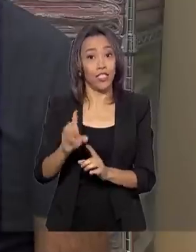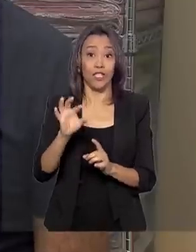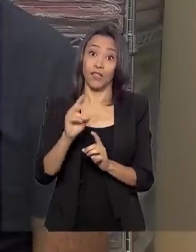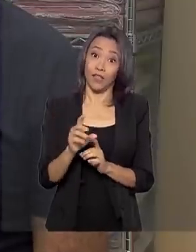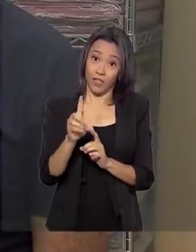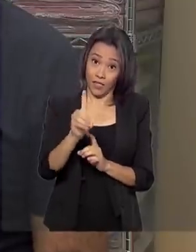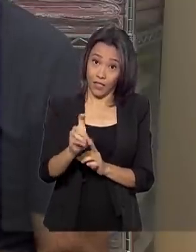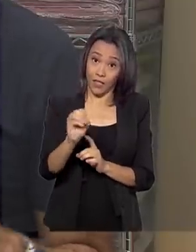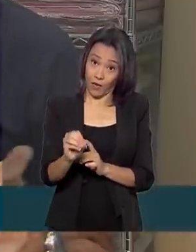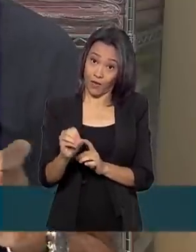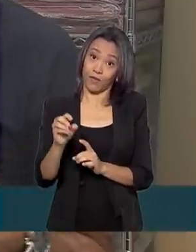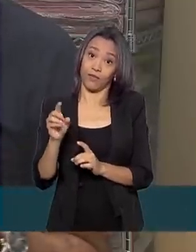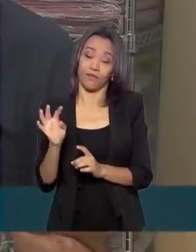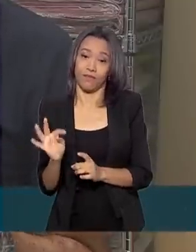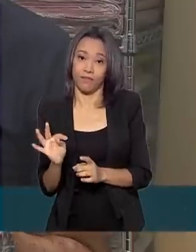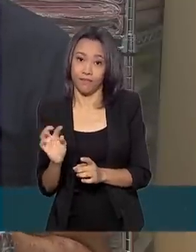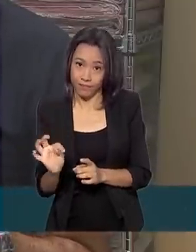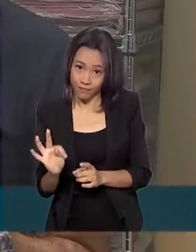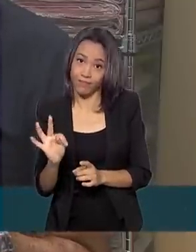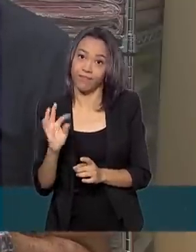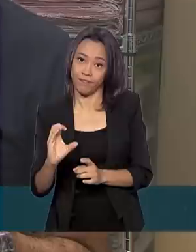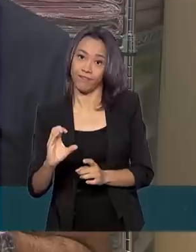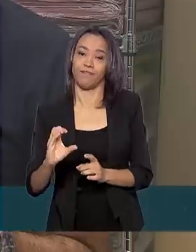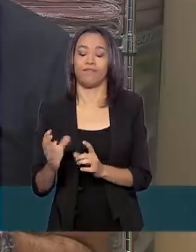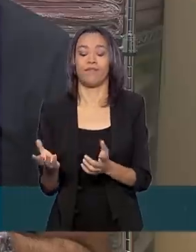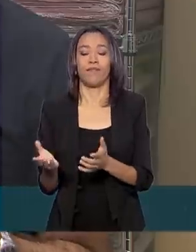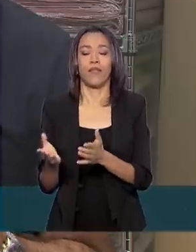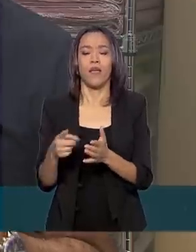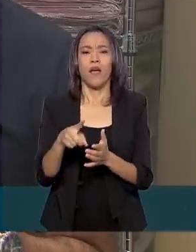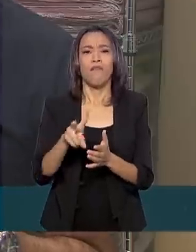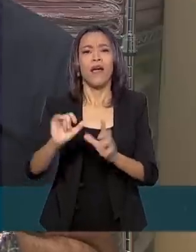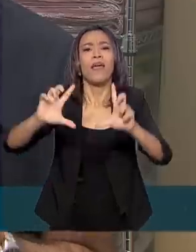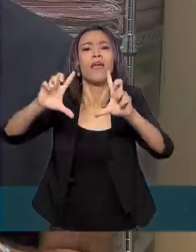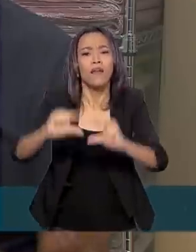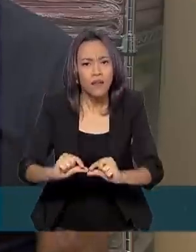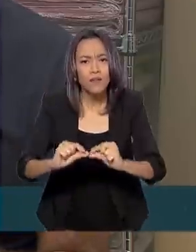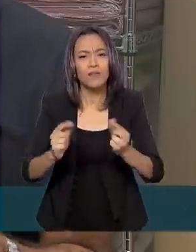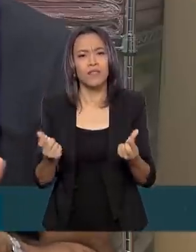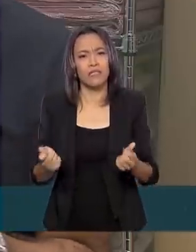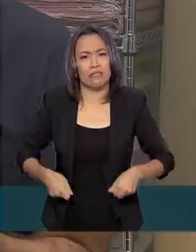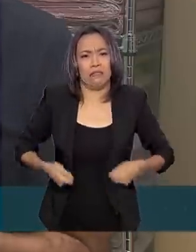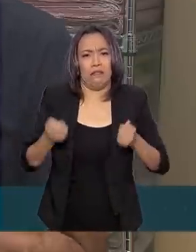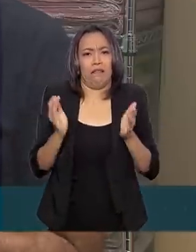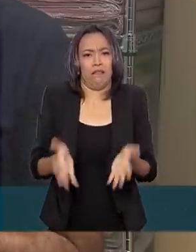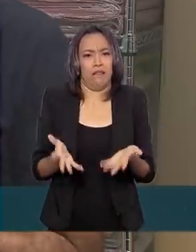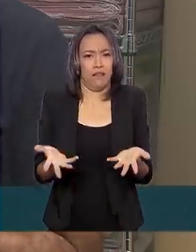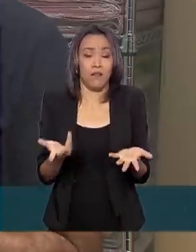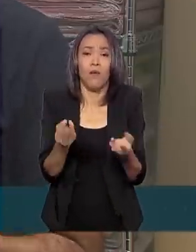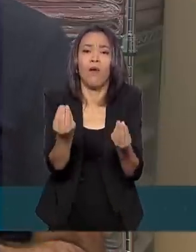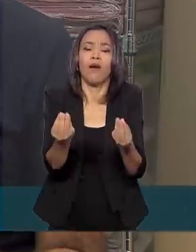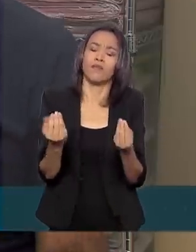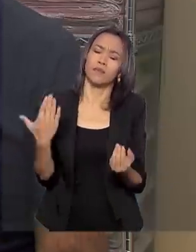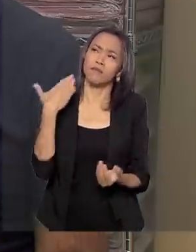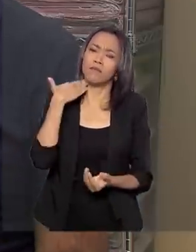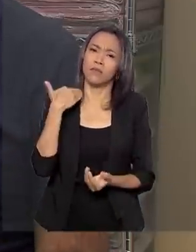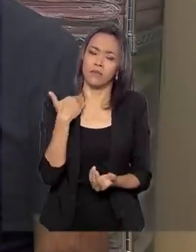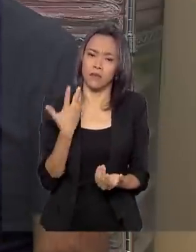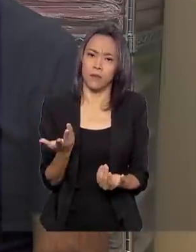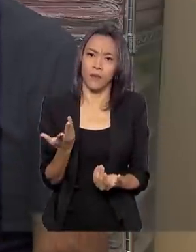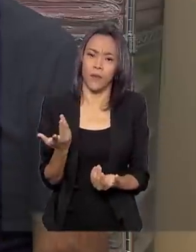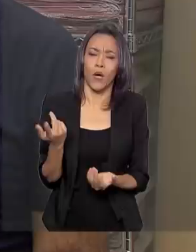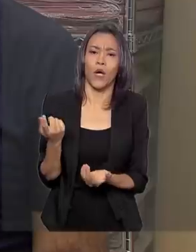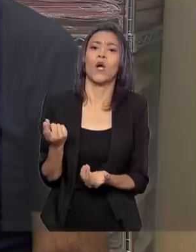Com esse sistema, você vai reduzir esse custo, porque é feito imediatamente. Então, como é que um banco poderia